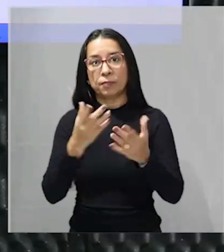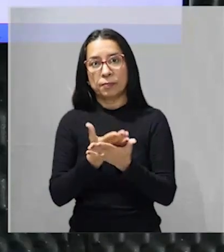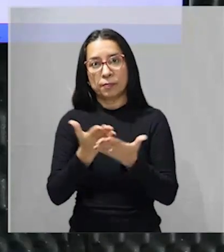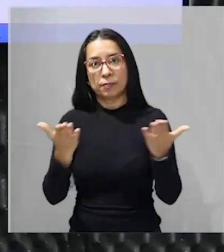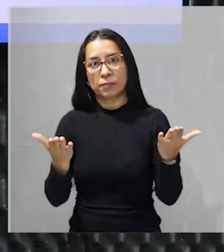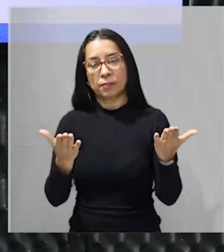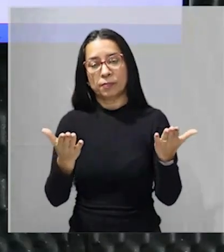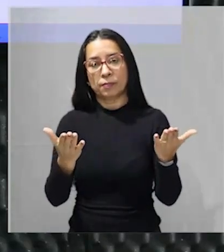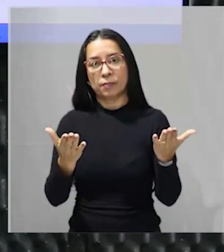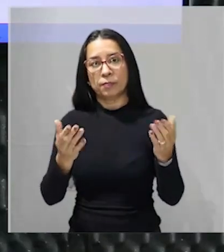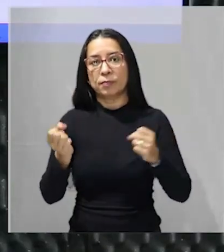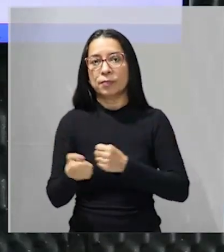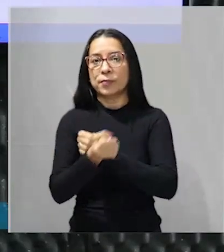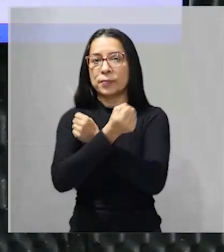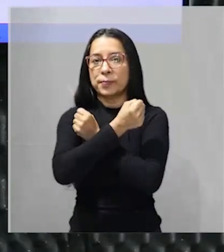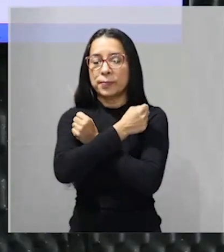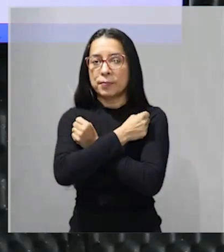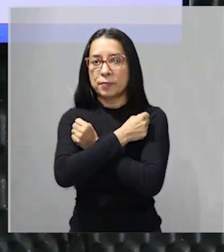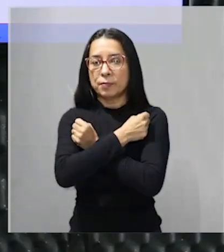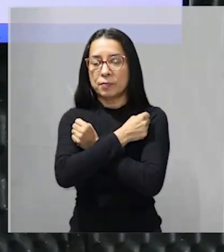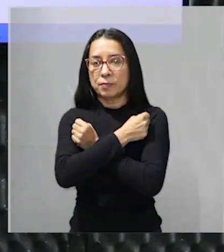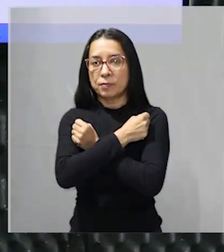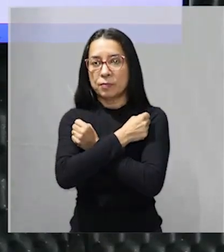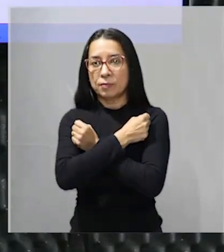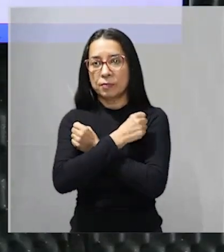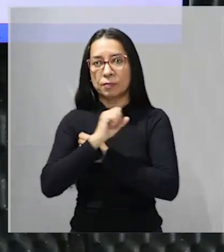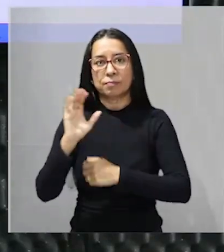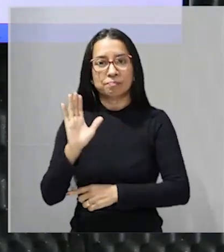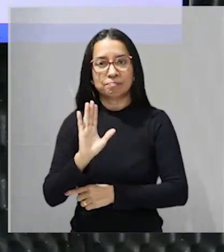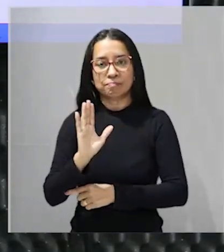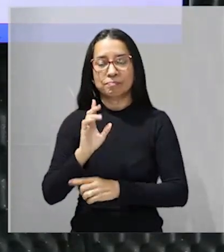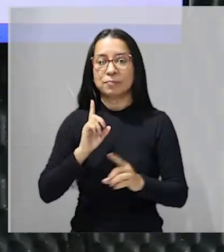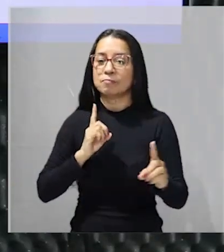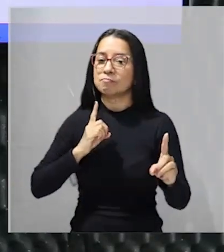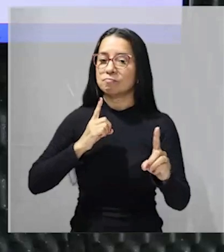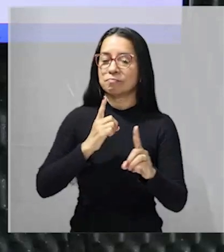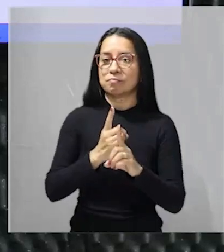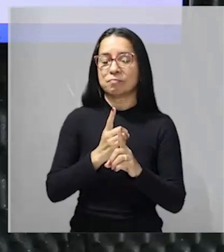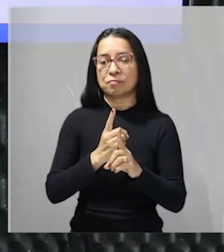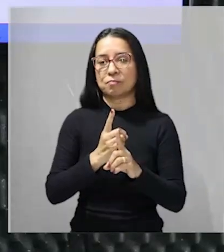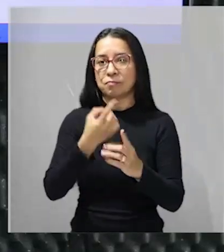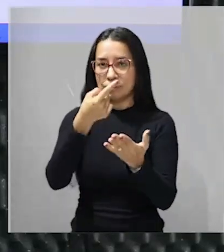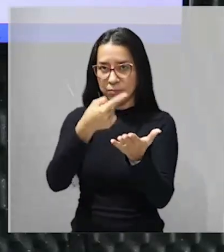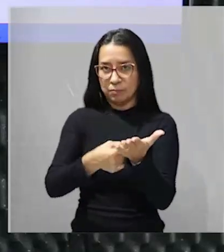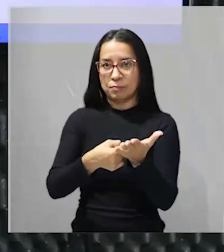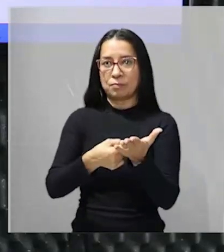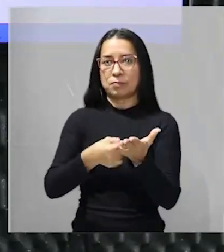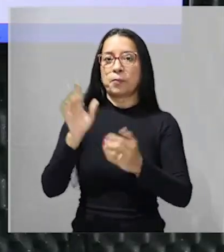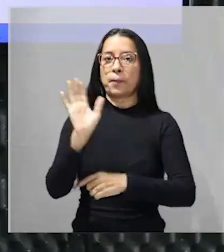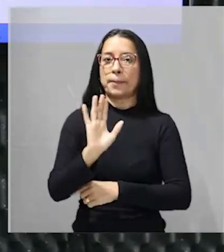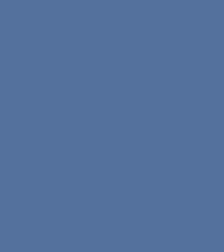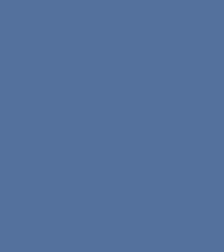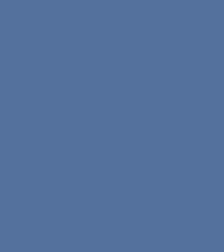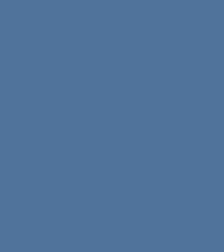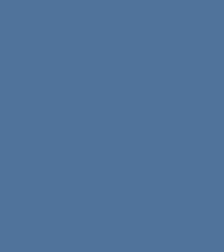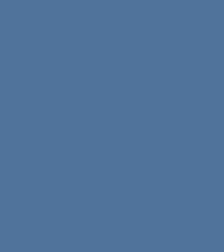um grande abraço certo e até o nosso próximo encontro valeu